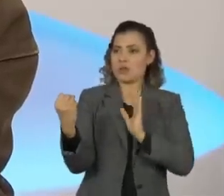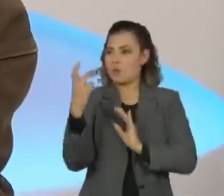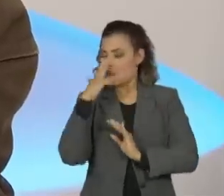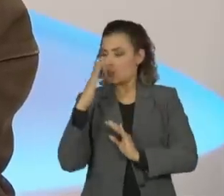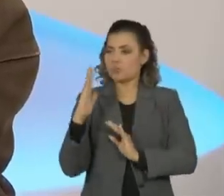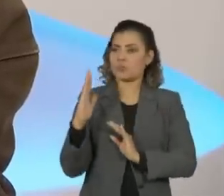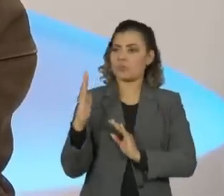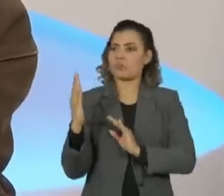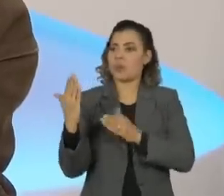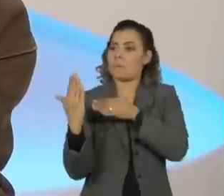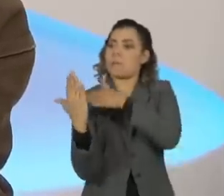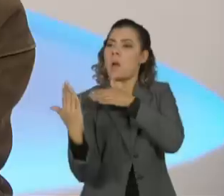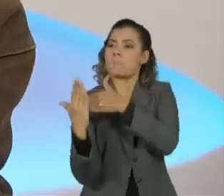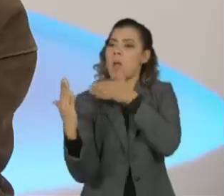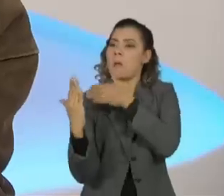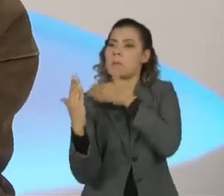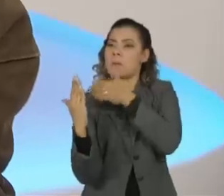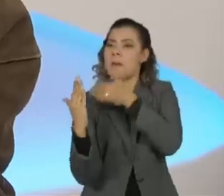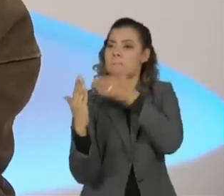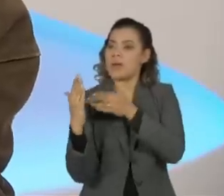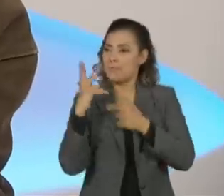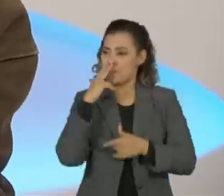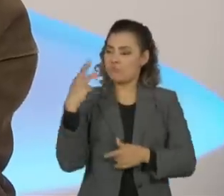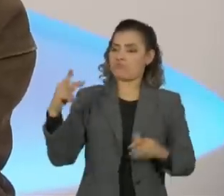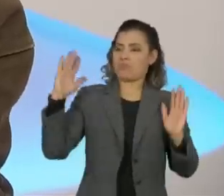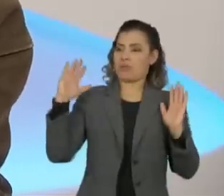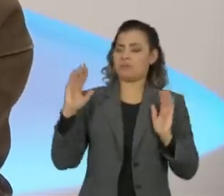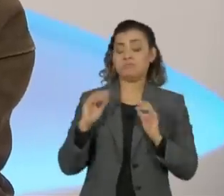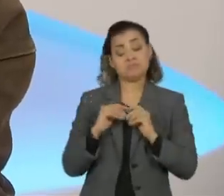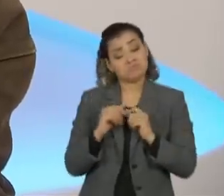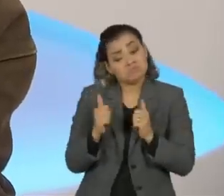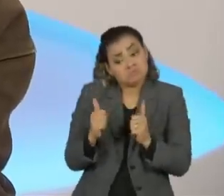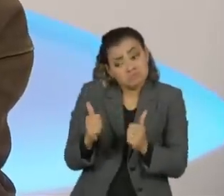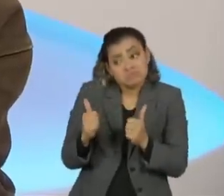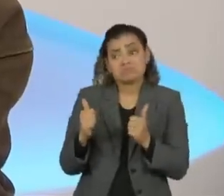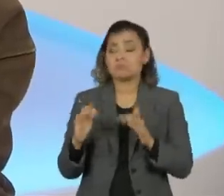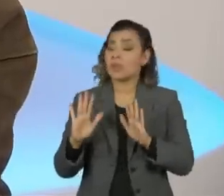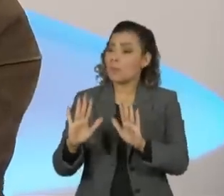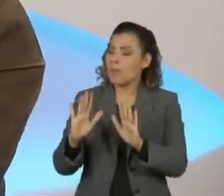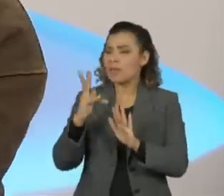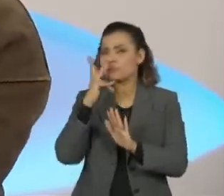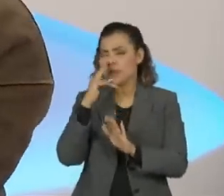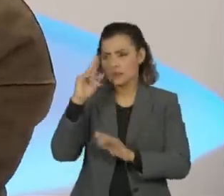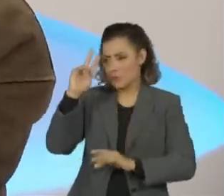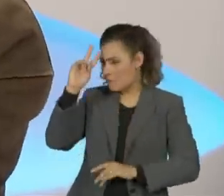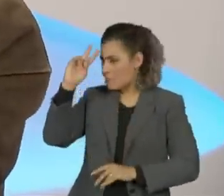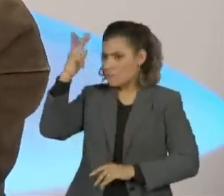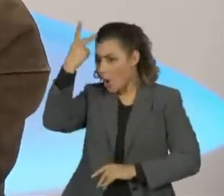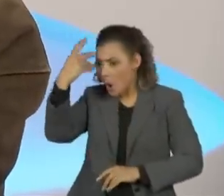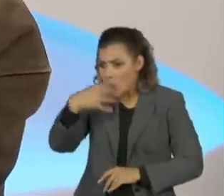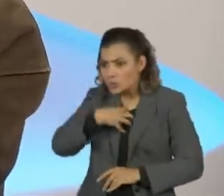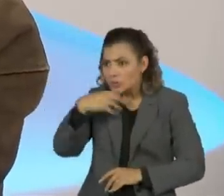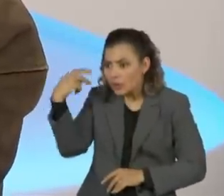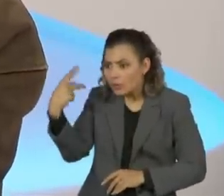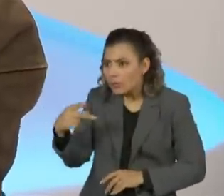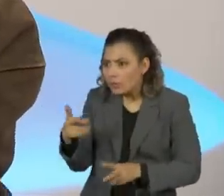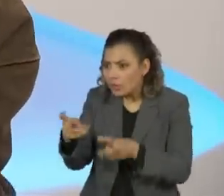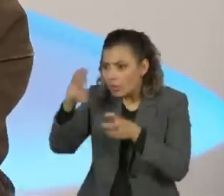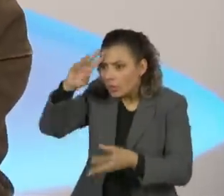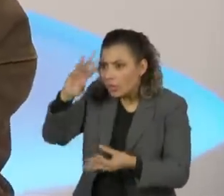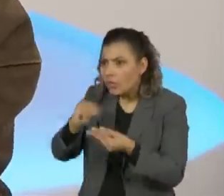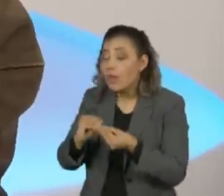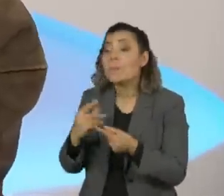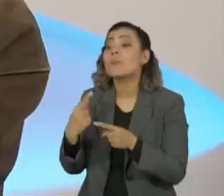adestrado a se tornar um ser professoral. Mas houve essa mudança drástica de comportamento no Olavo, que